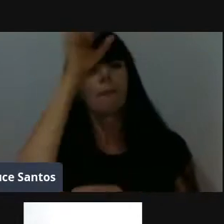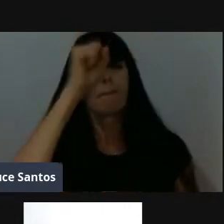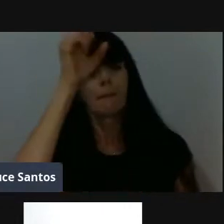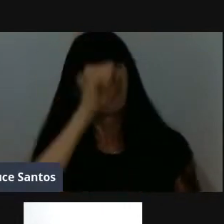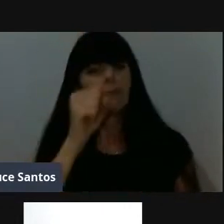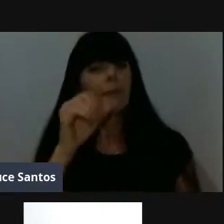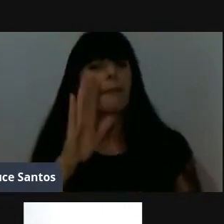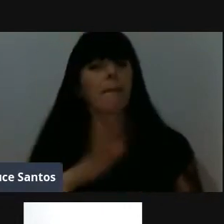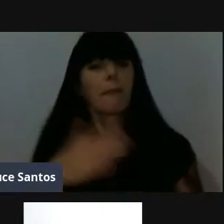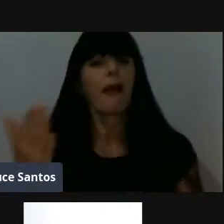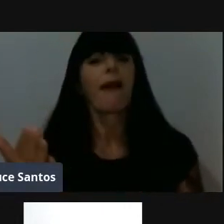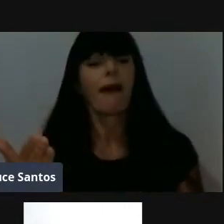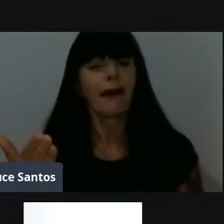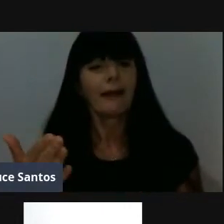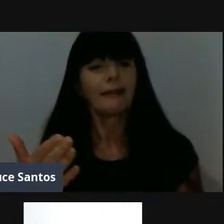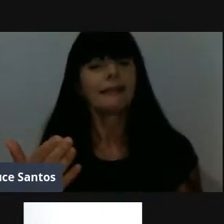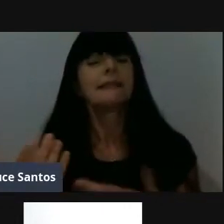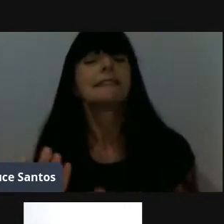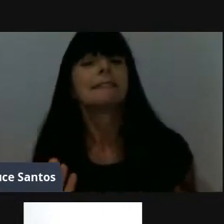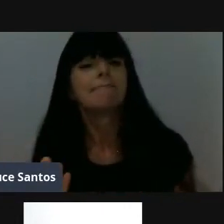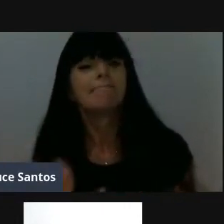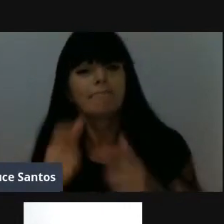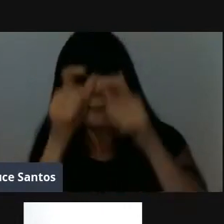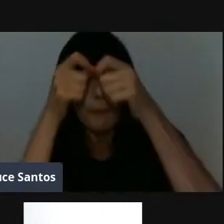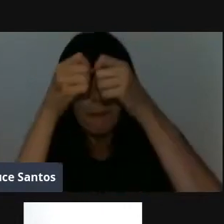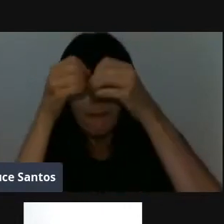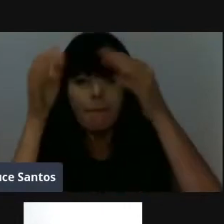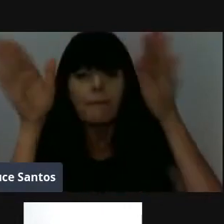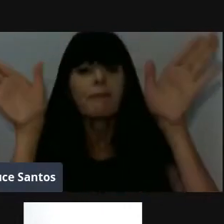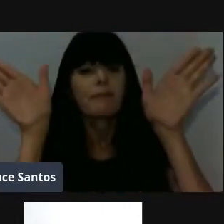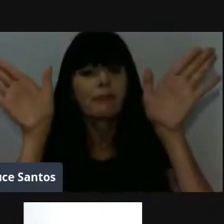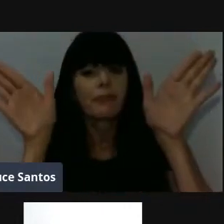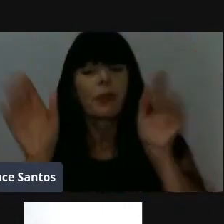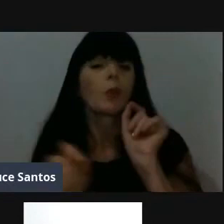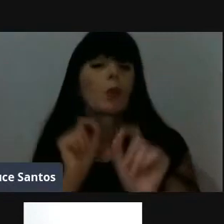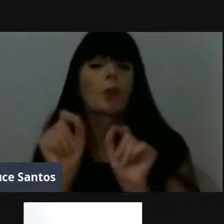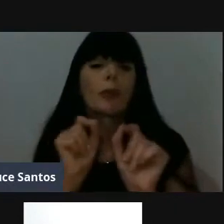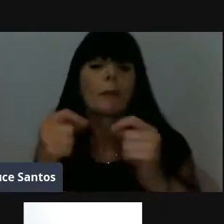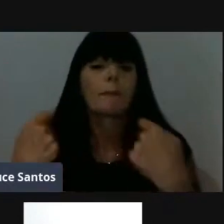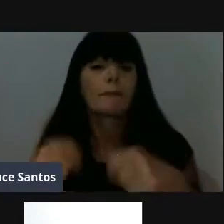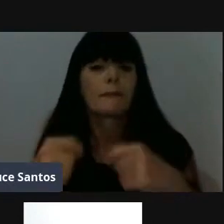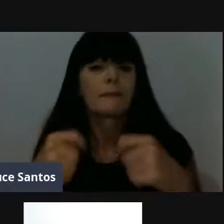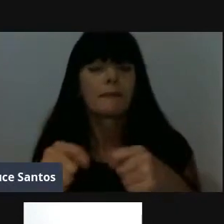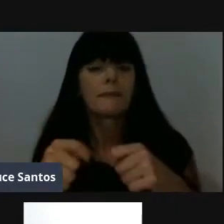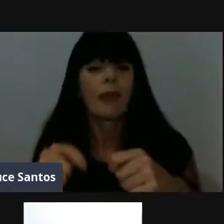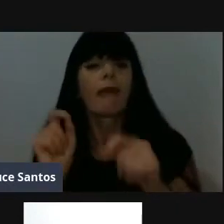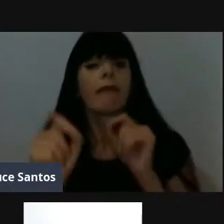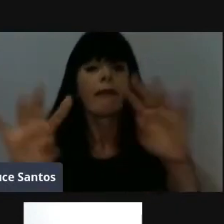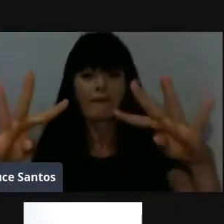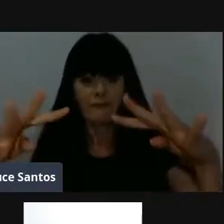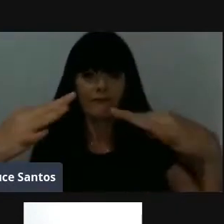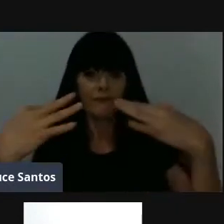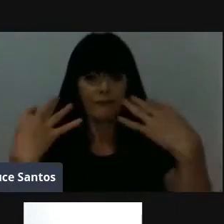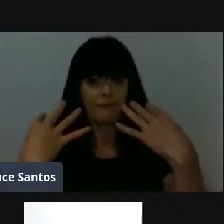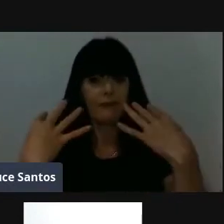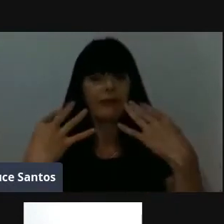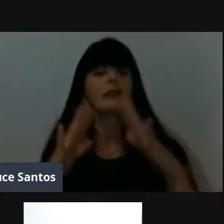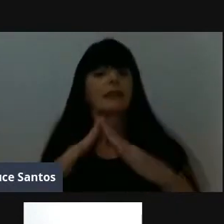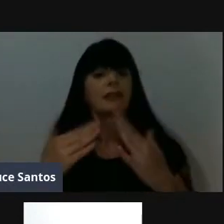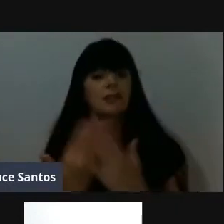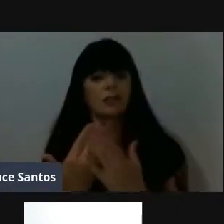aumentar a sua capacidade e no que precisarem aí o pessoal da comunidade que nos assiste, pessoal da Escola Matulada Conceição,